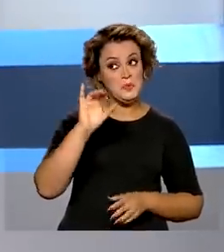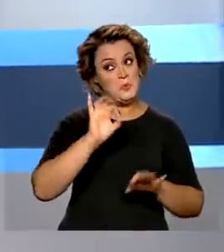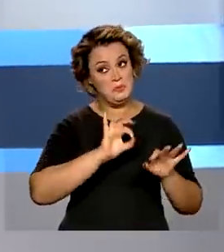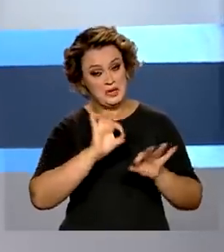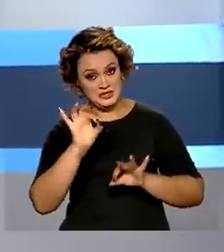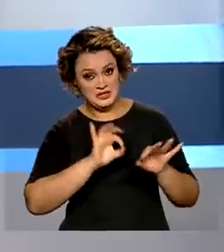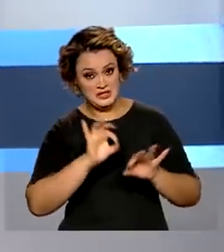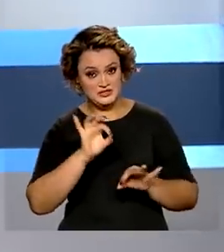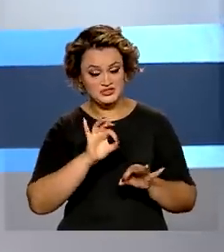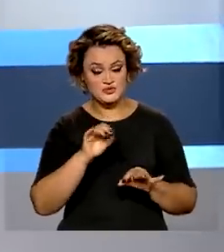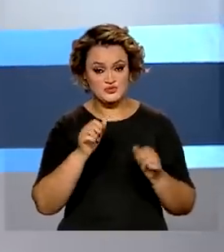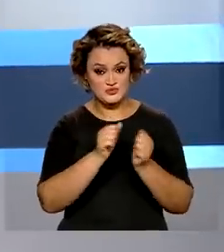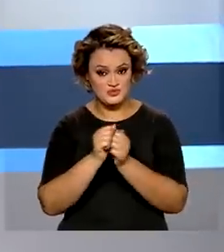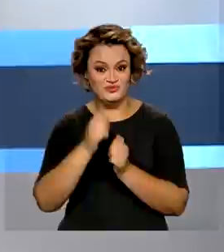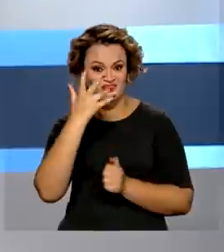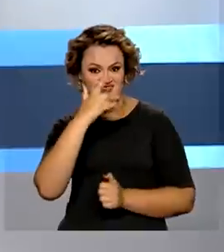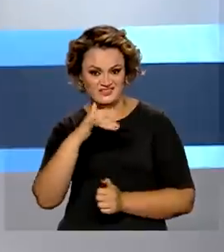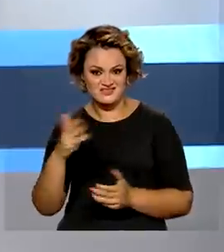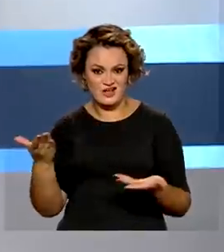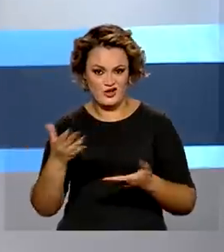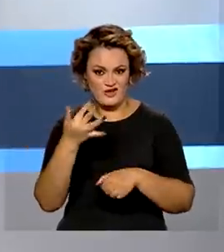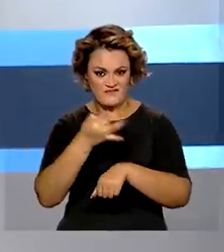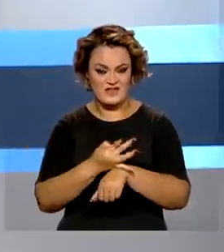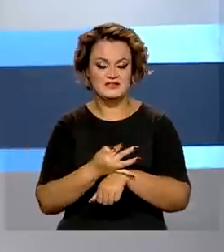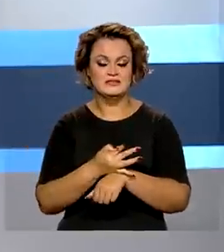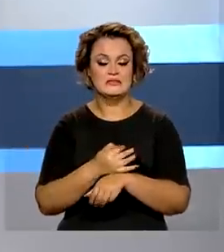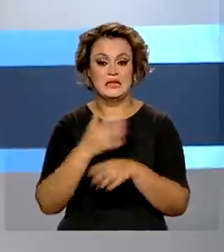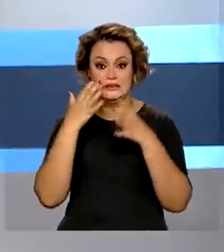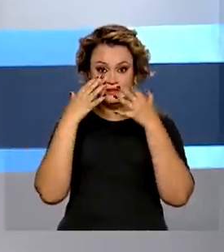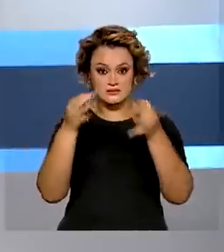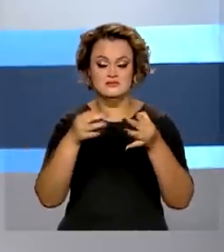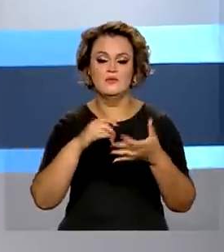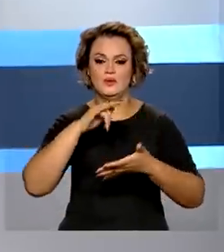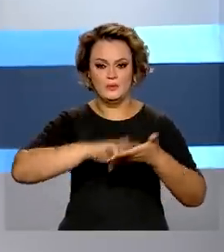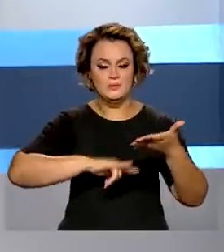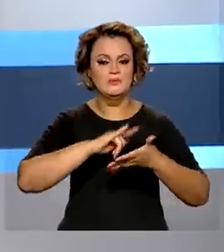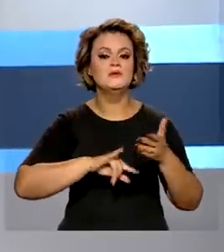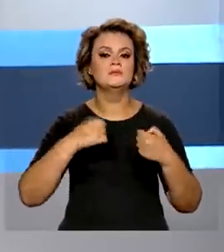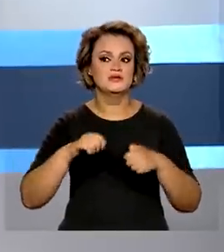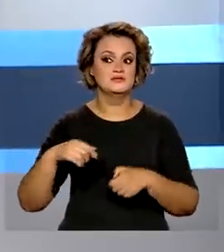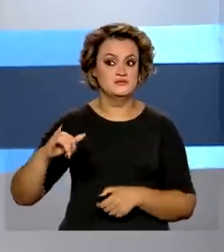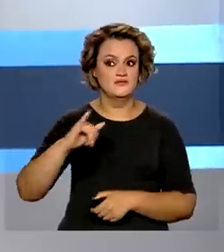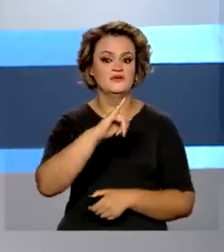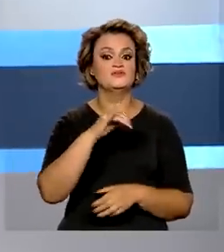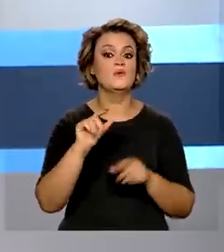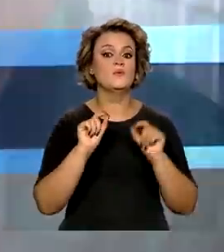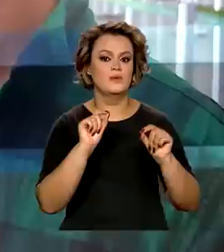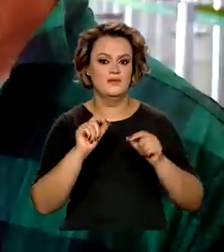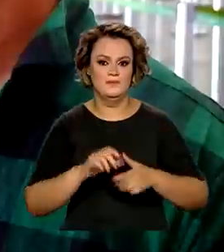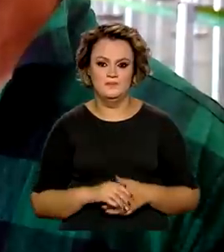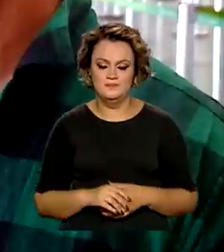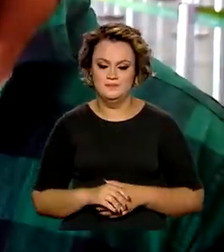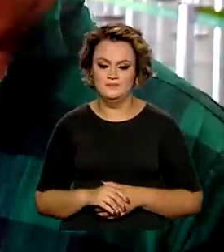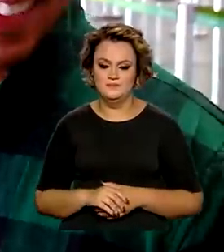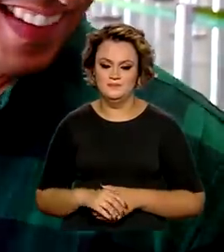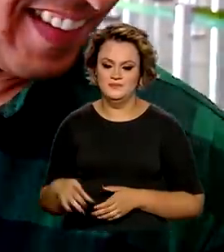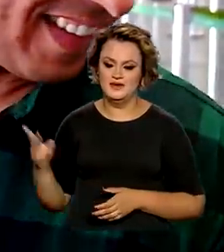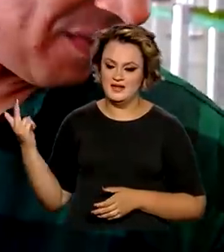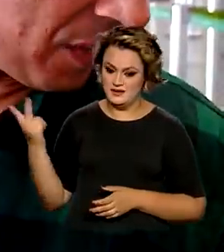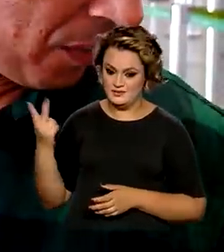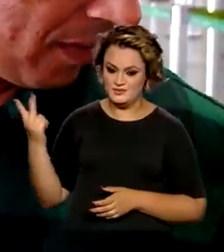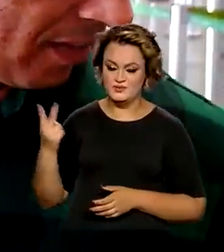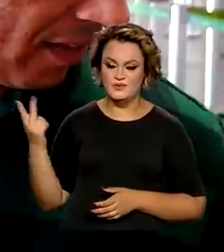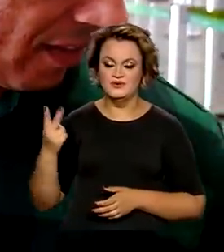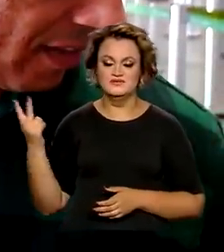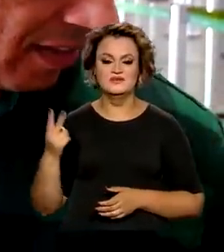viajar de avião com crianças nessas férias, precisa ficar atento a documentos exigidos na hora do embarque. O Eliton e